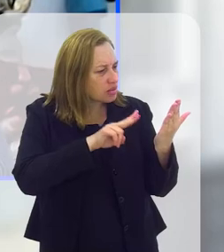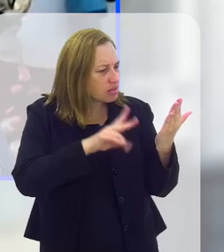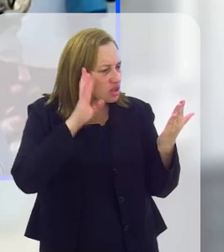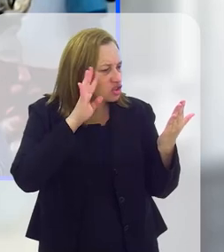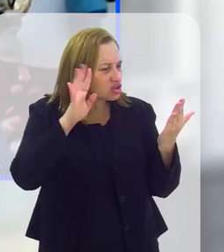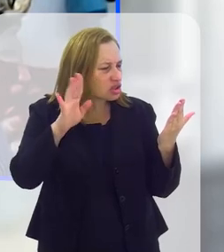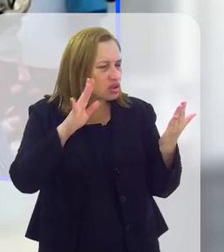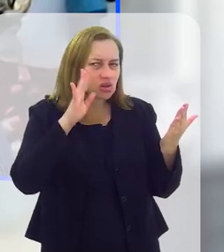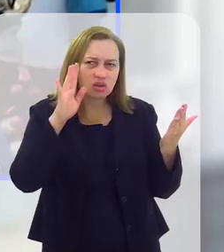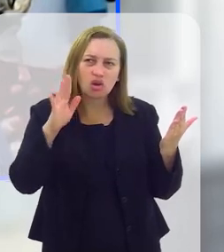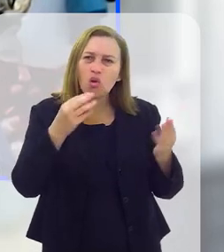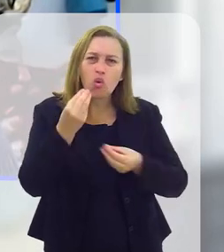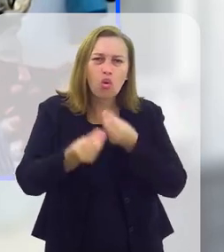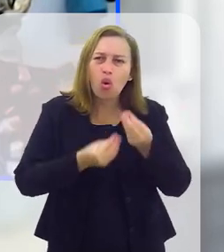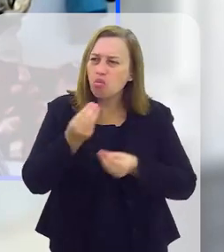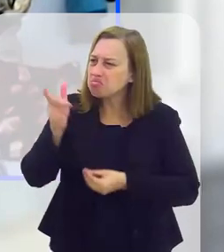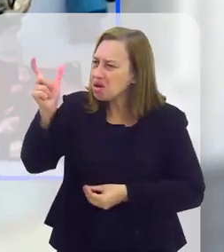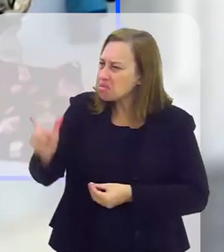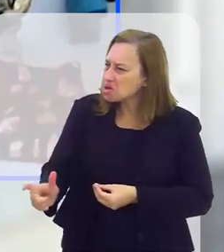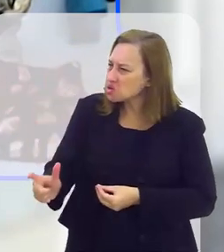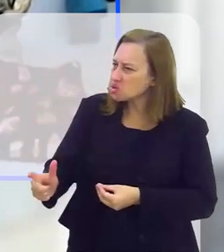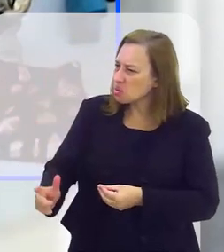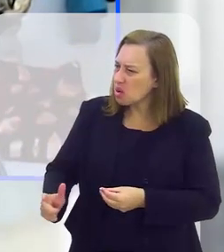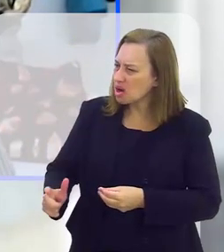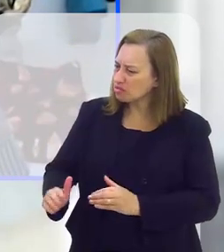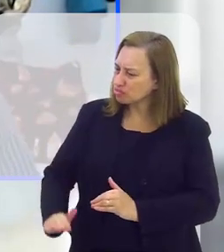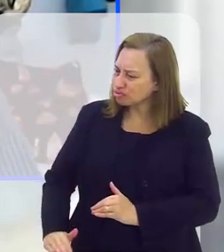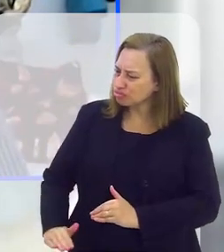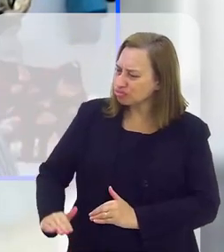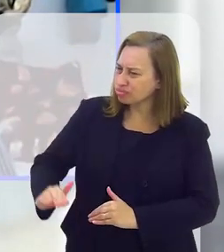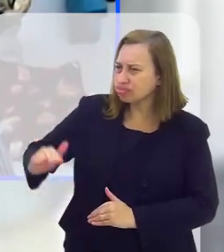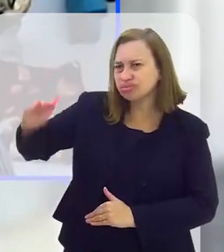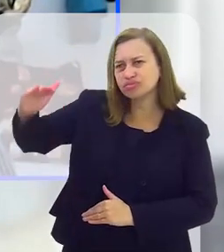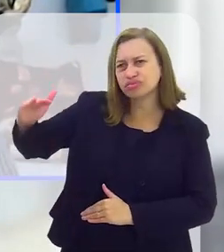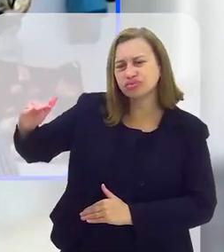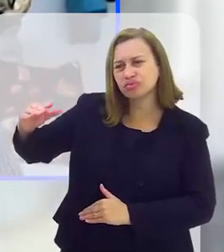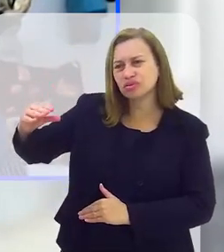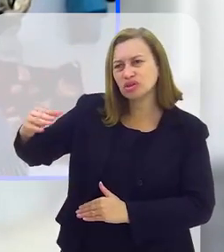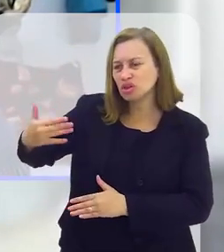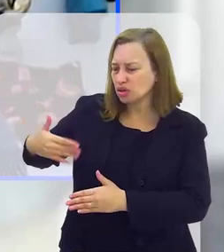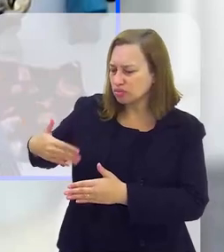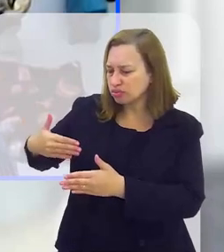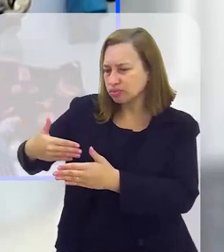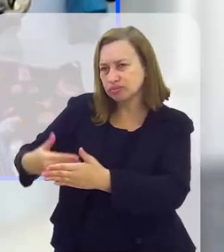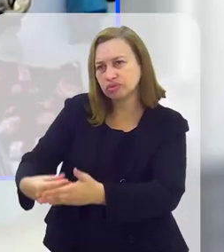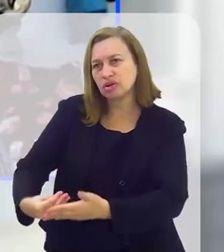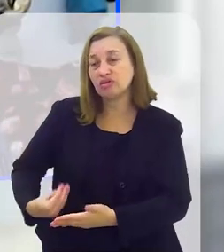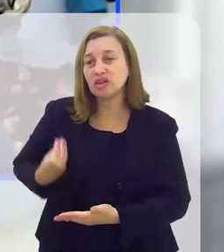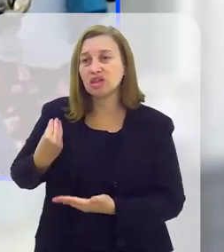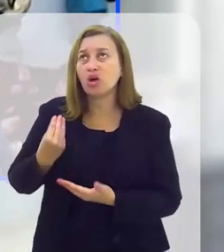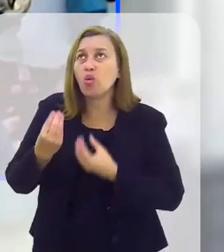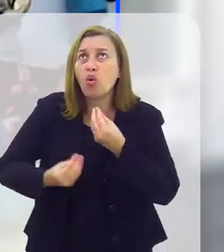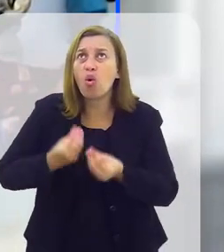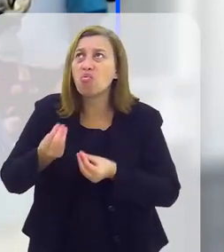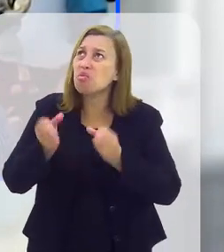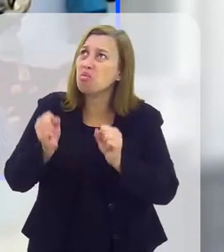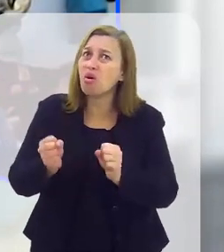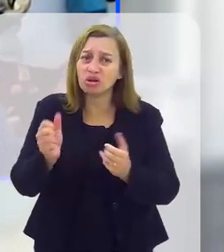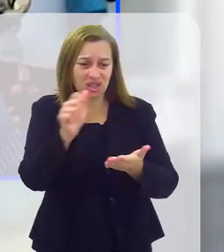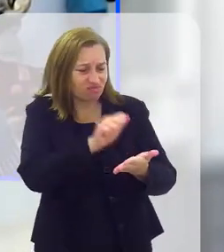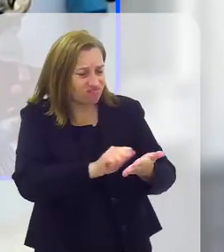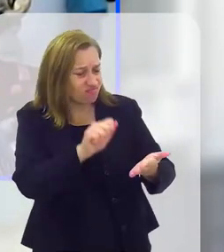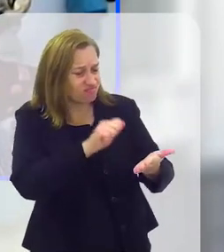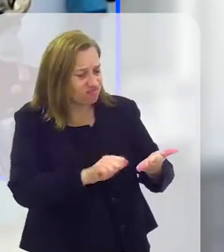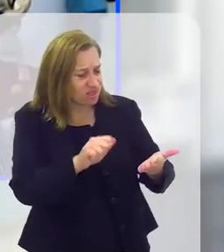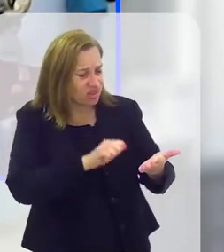fica imaginando como um homem que passou por todos esses percalços, por toda essa violência, é capaz de